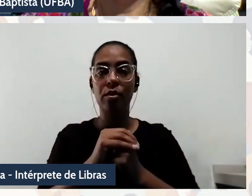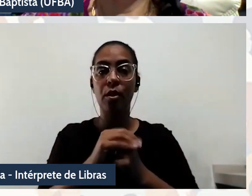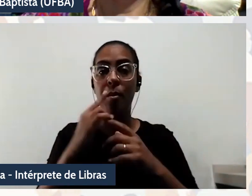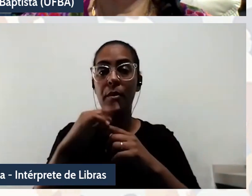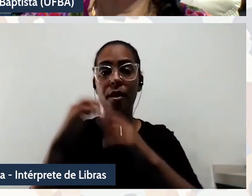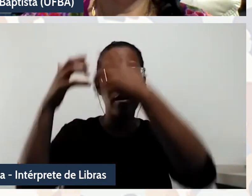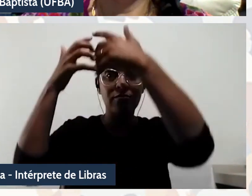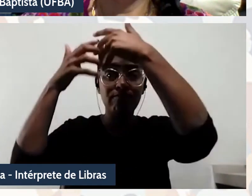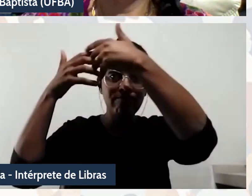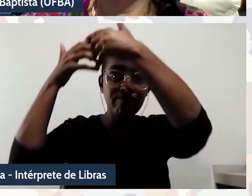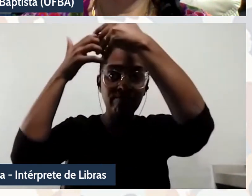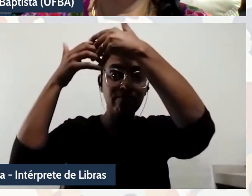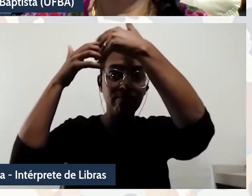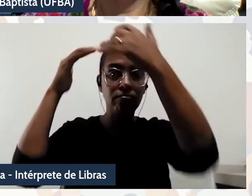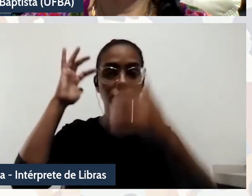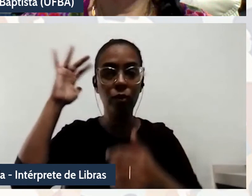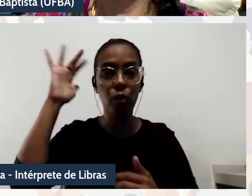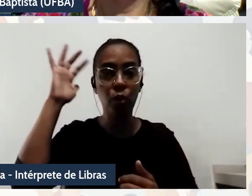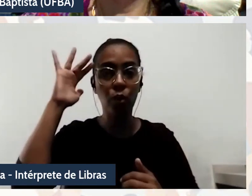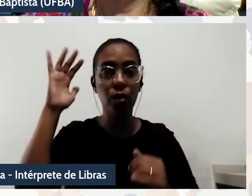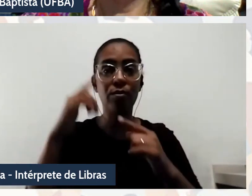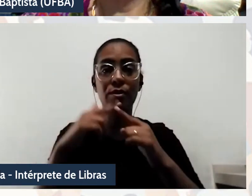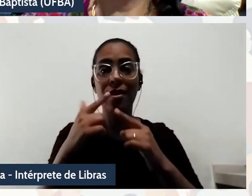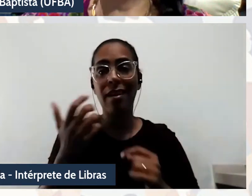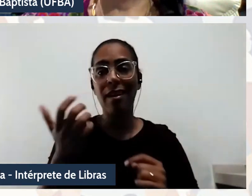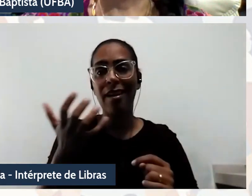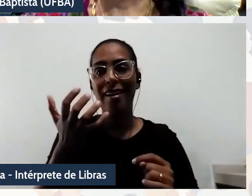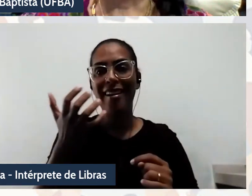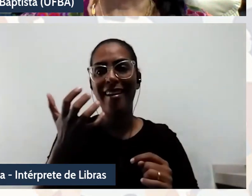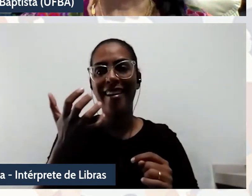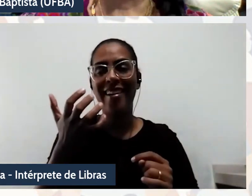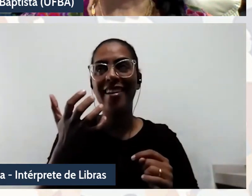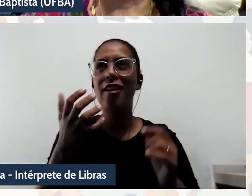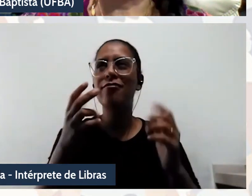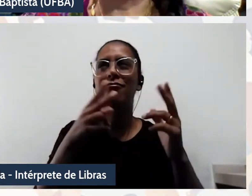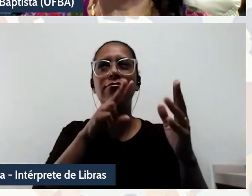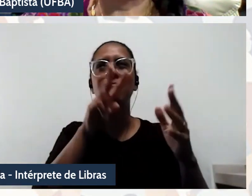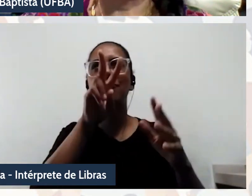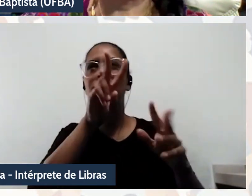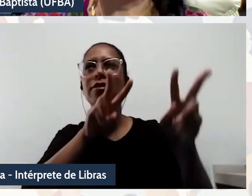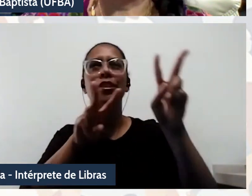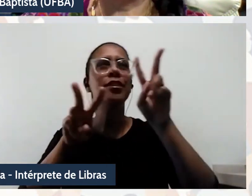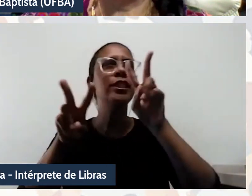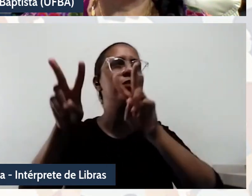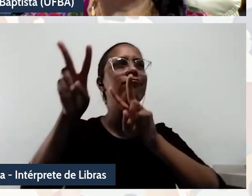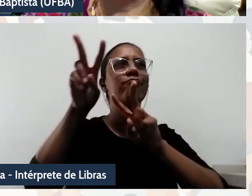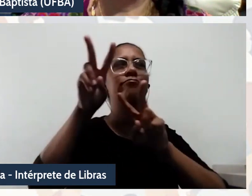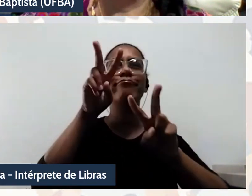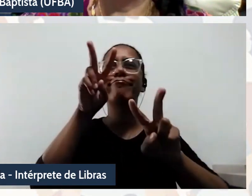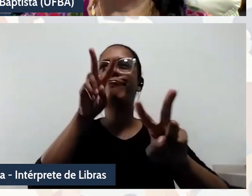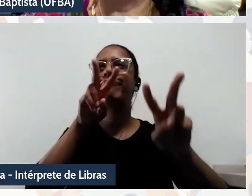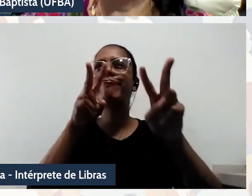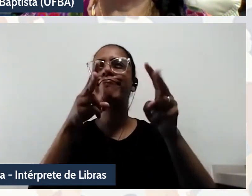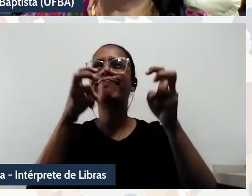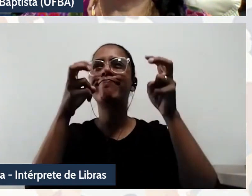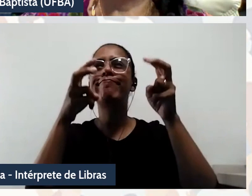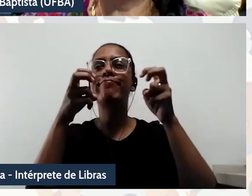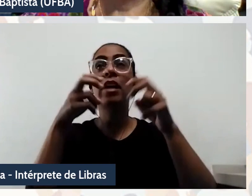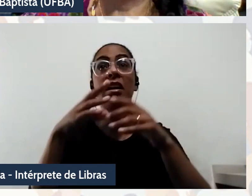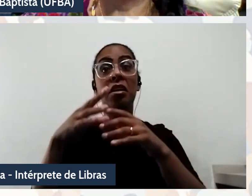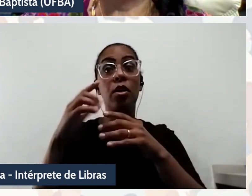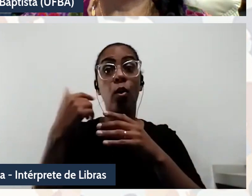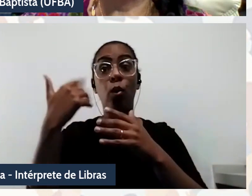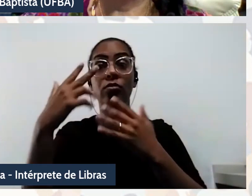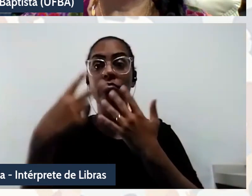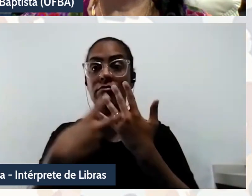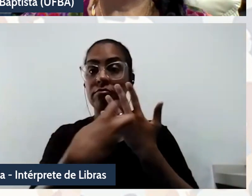os nossos desejos passam a ser cooptados, né, as nossas necessidades passam a ser cooptadas justamente